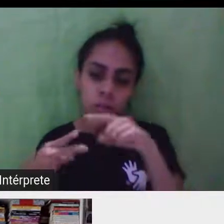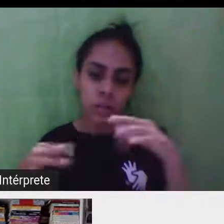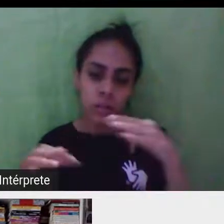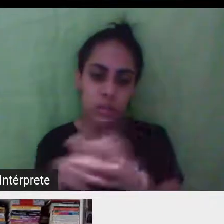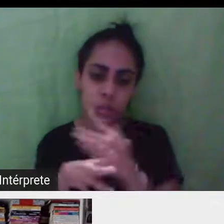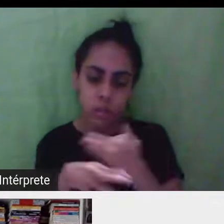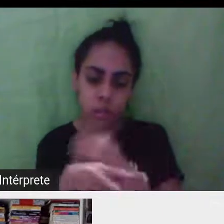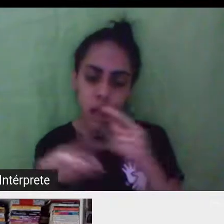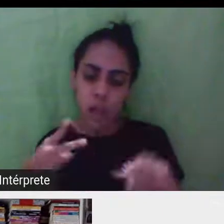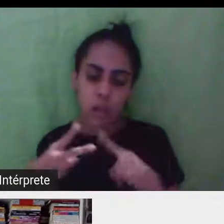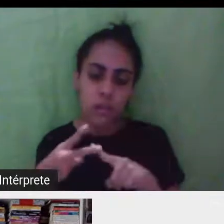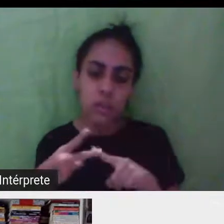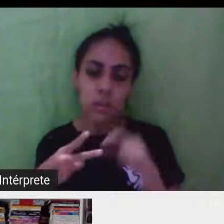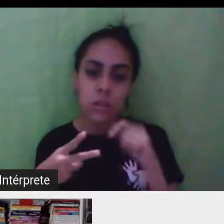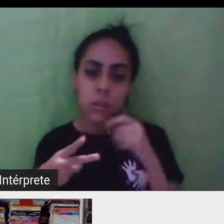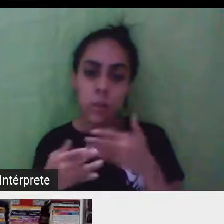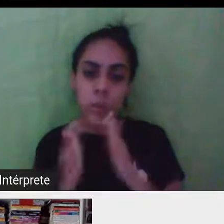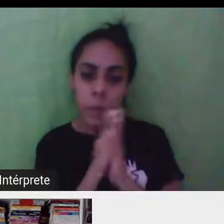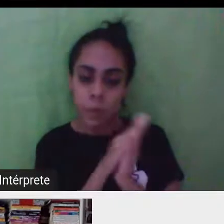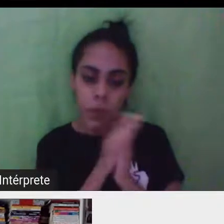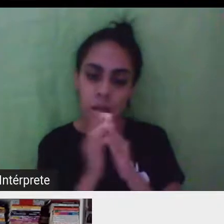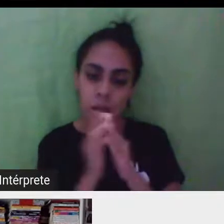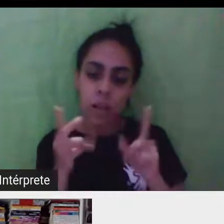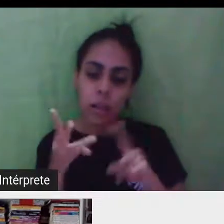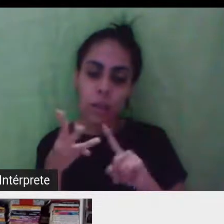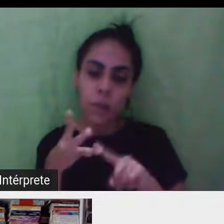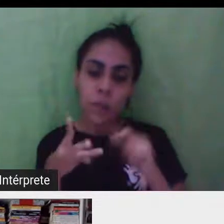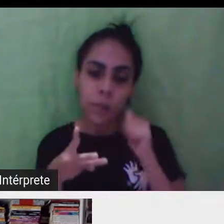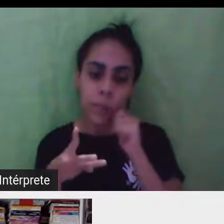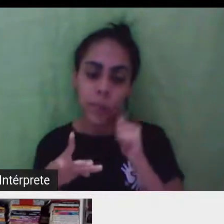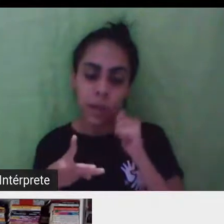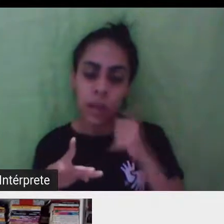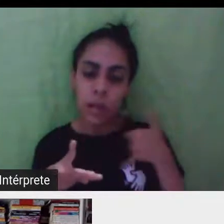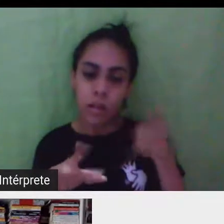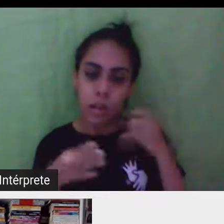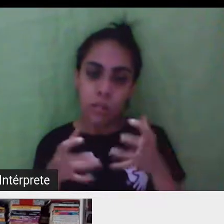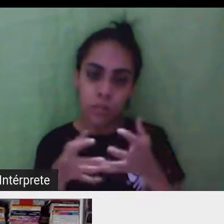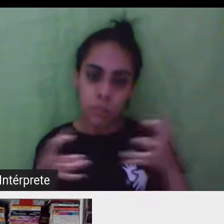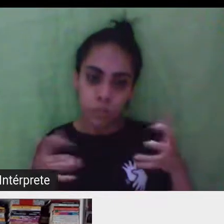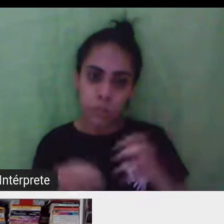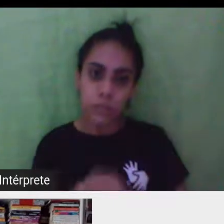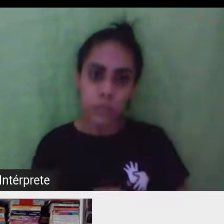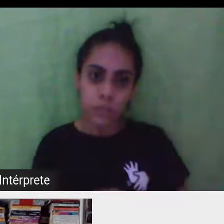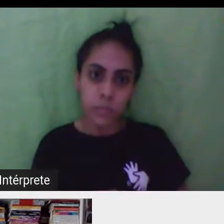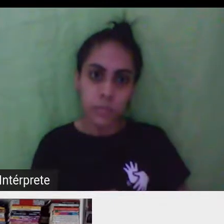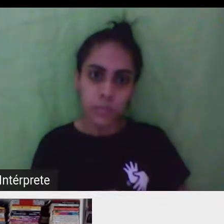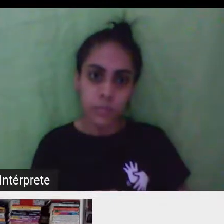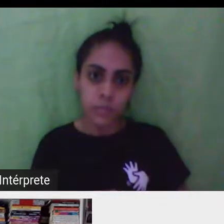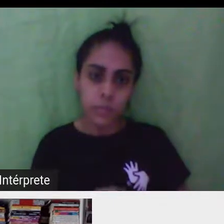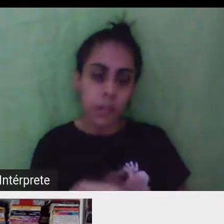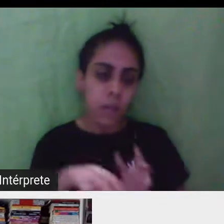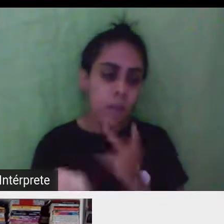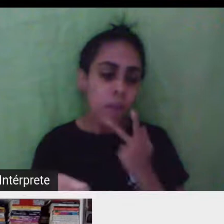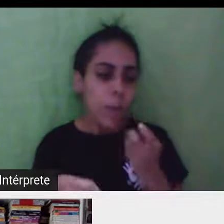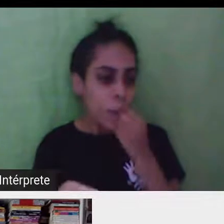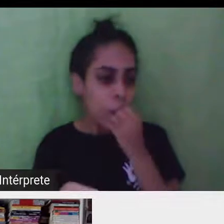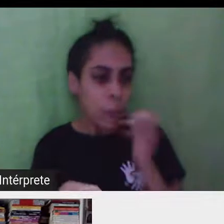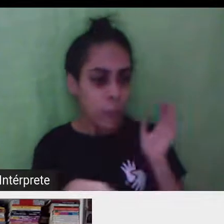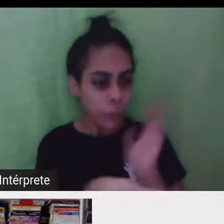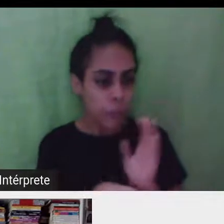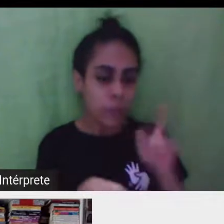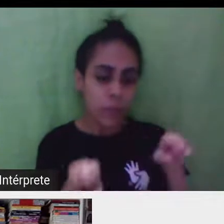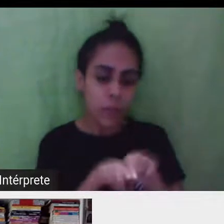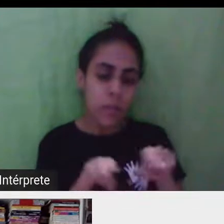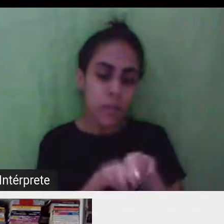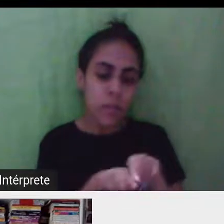a mulher mais velha, né? Impressionante. Olha só, quero mandar aqui um boanaceira para Priscila Costa, que também